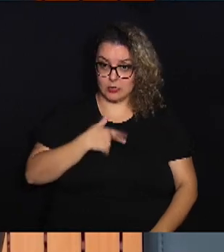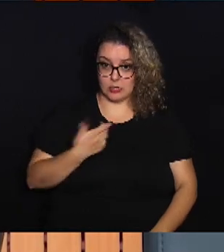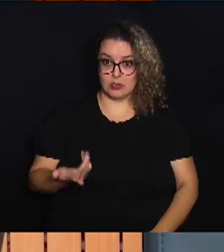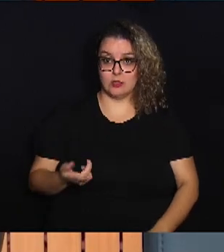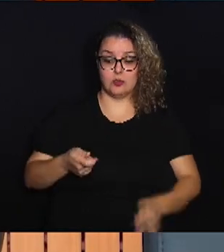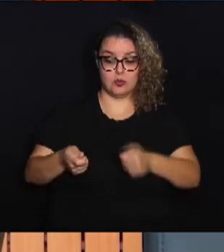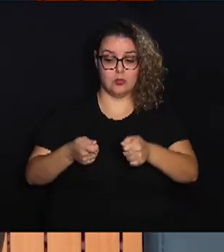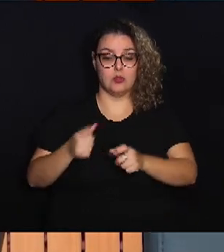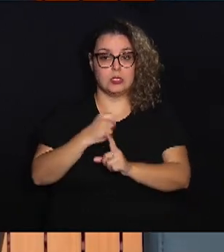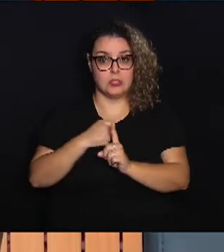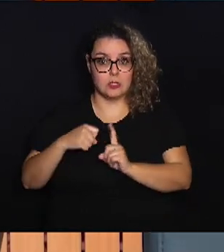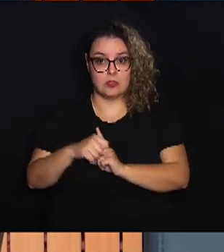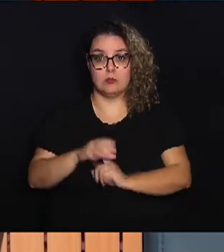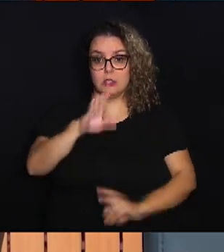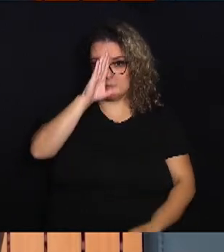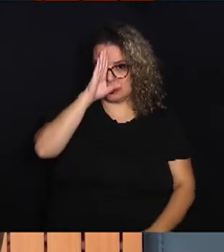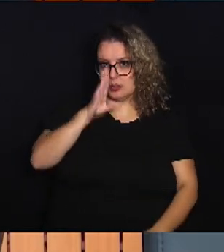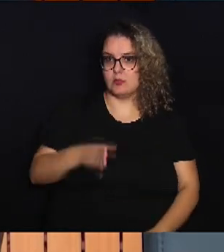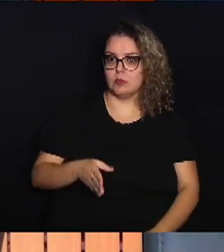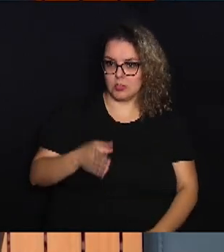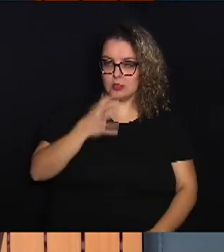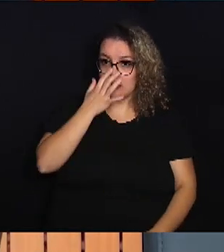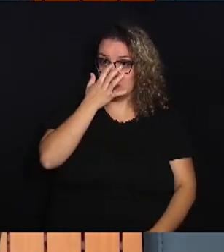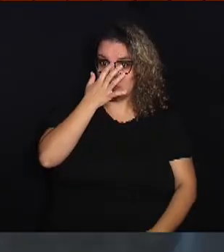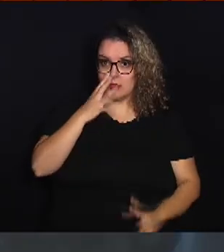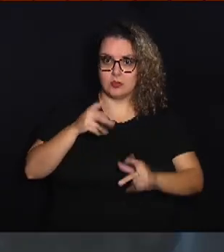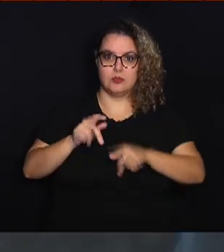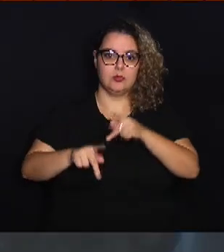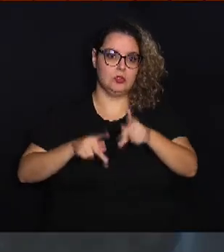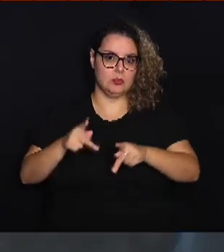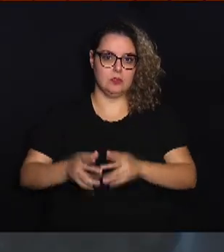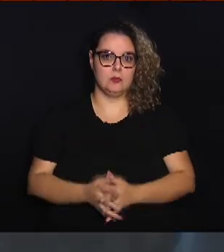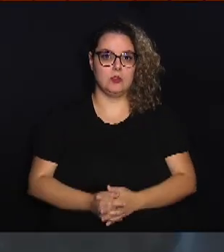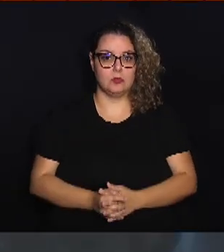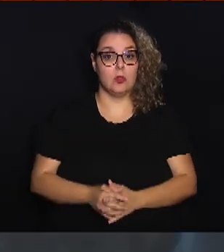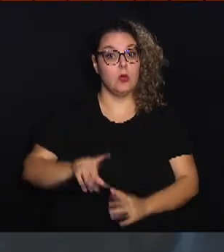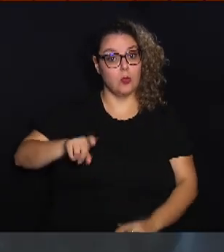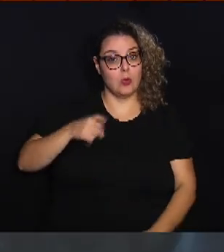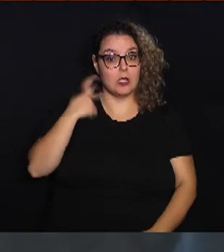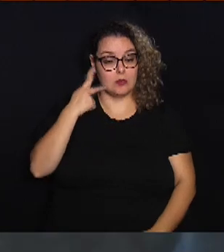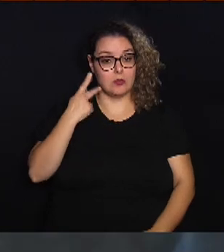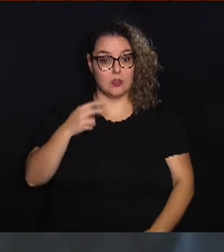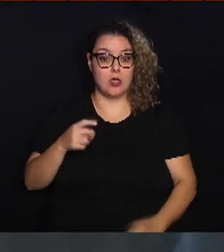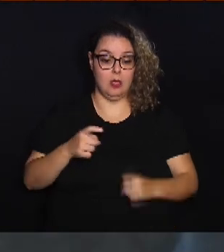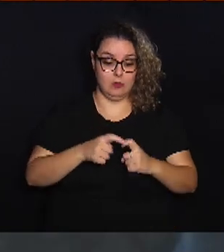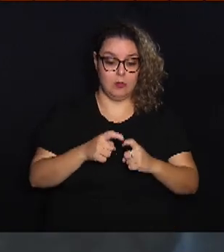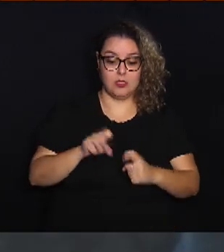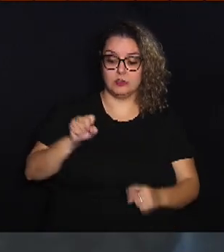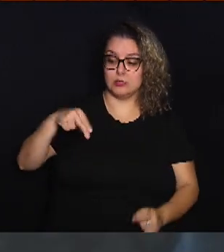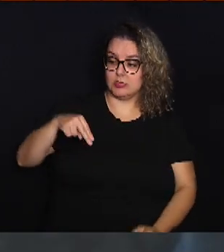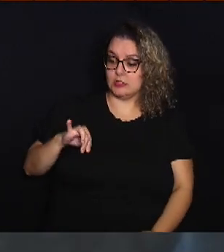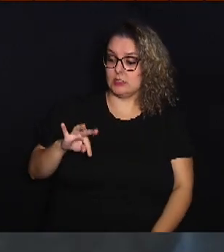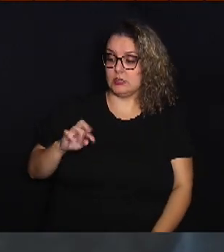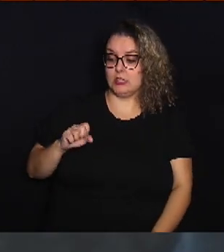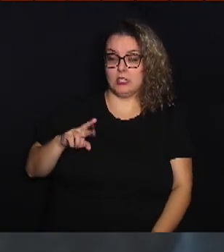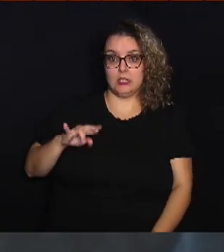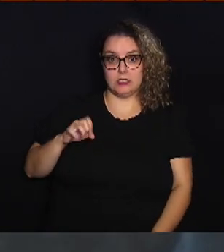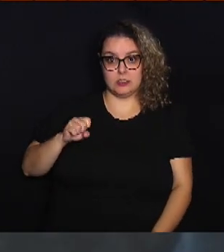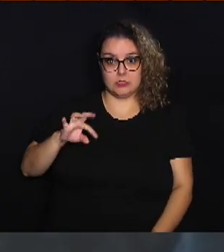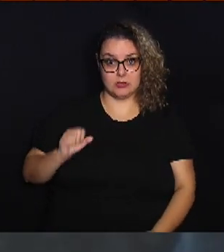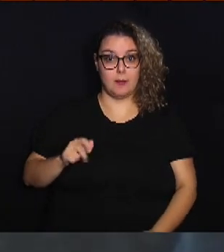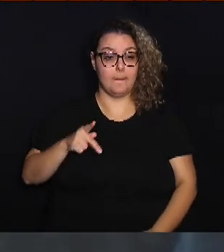social, mas, principalmente, de toda a população. O ex-vereador e médico-sanitarista Pedro Tourinho